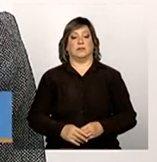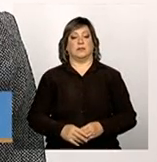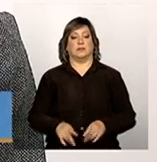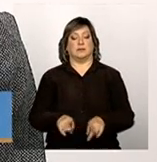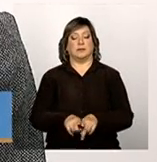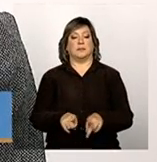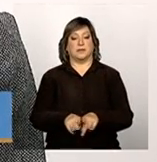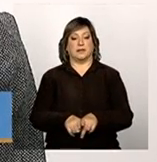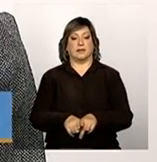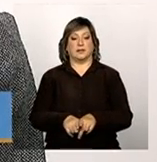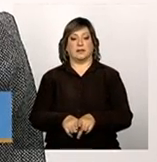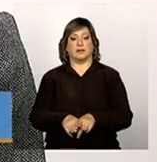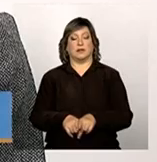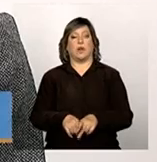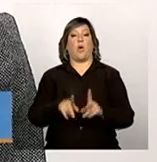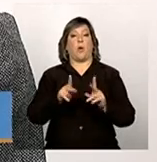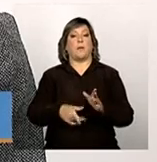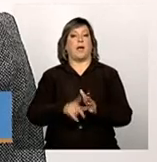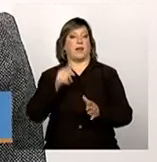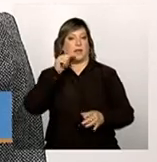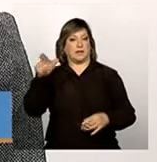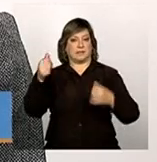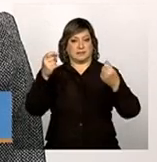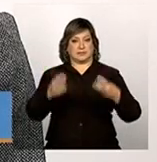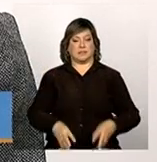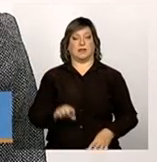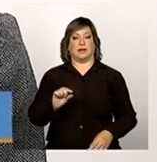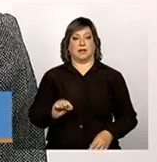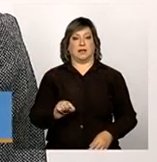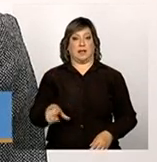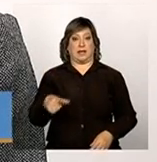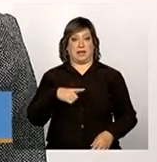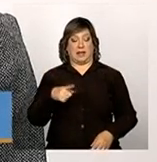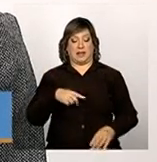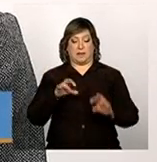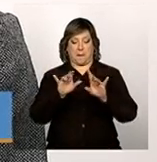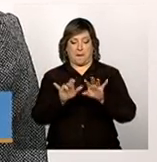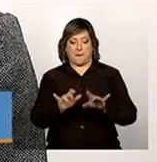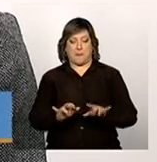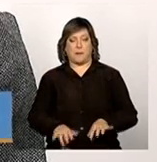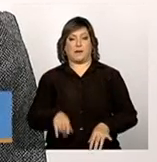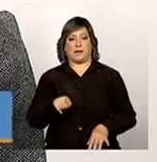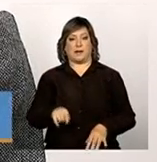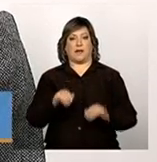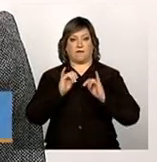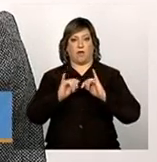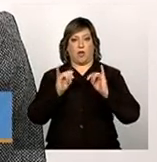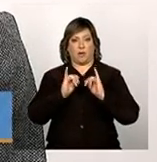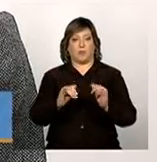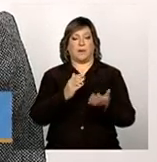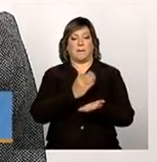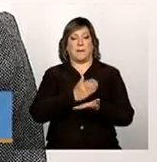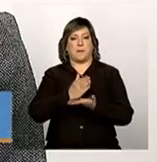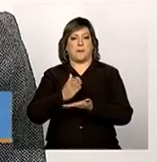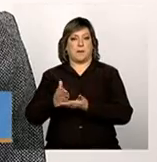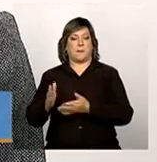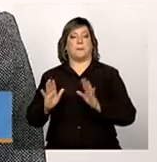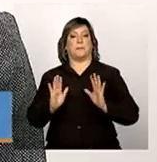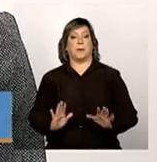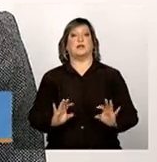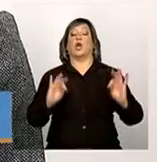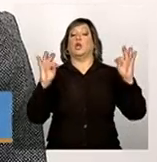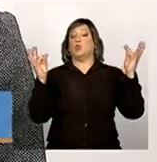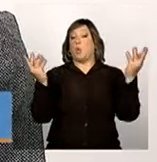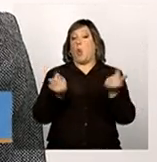e, como a gente já mencionou, a possibilidade de digitação dos dados, ela vai sendo escalonada. Entretanto, todos os